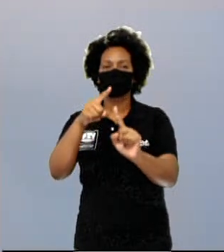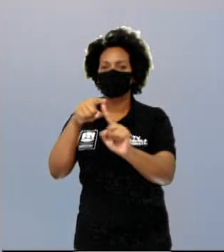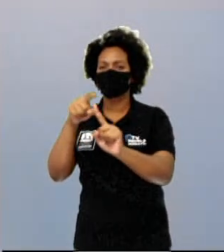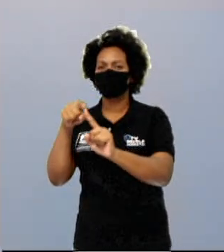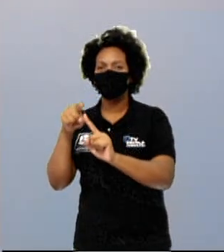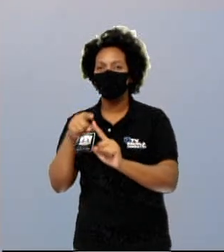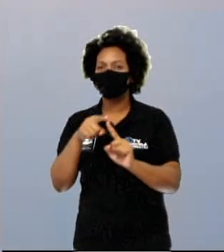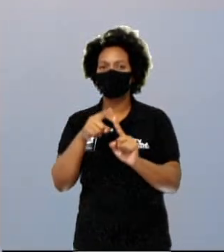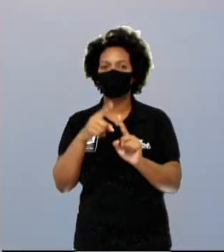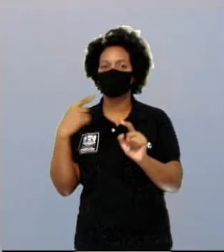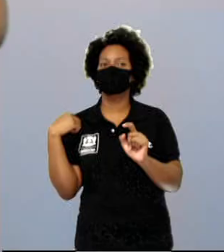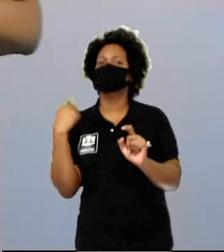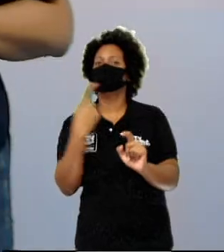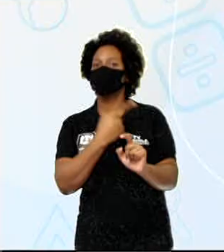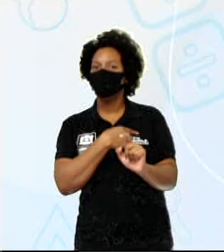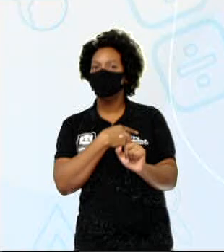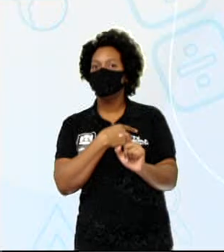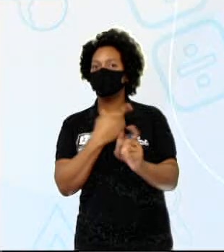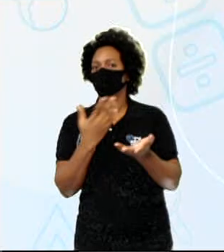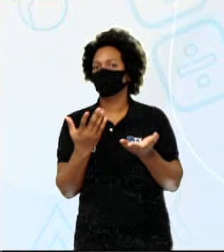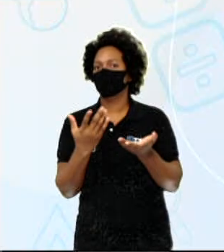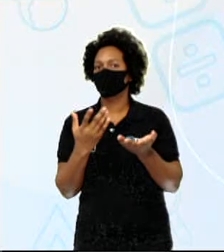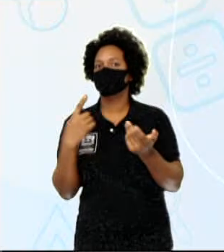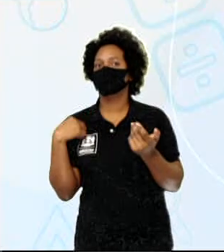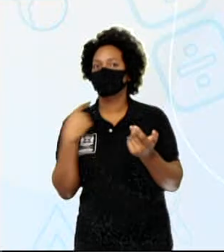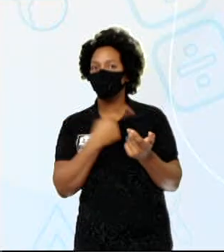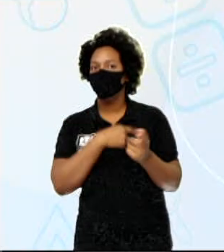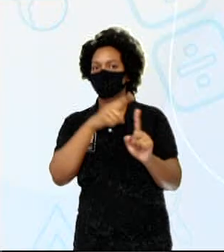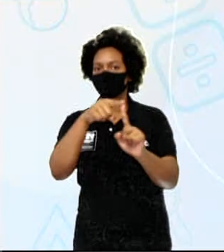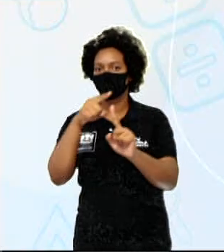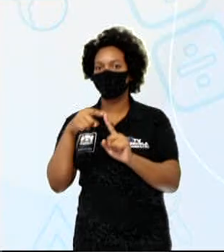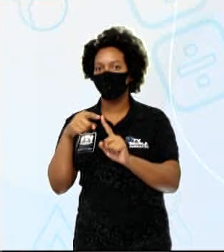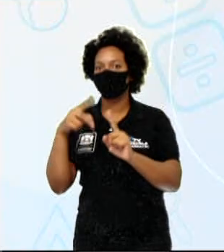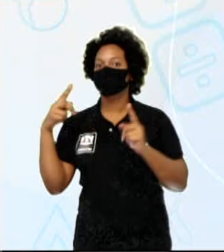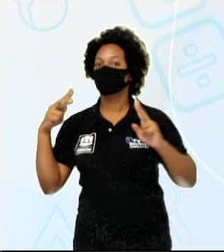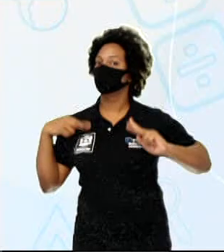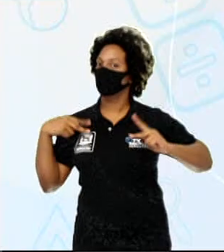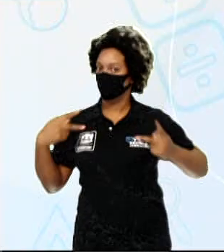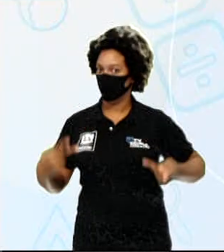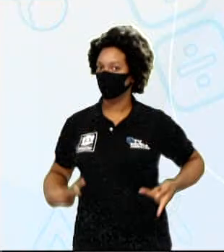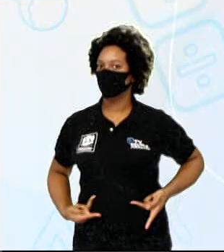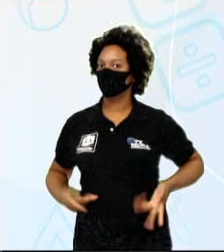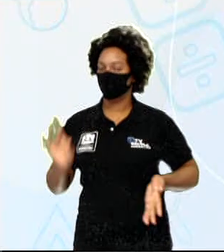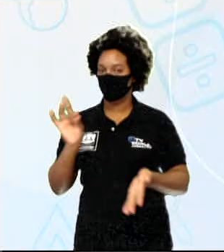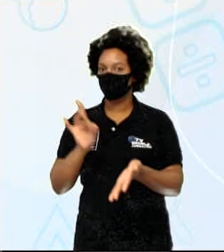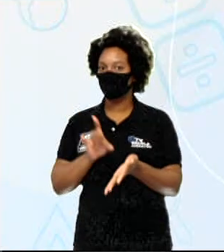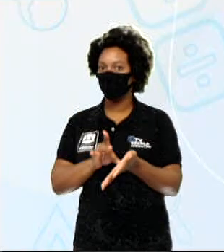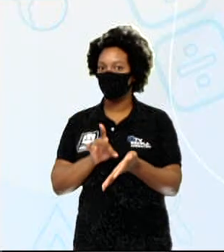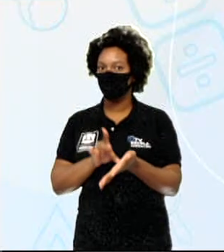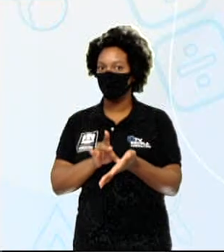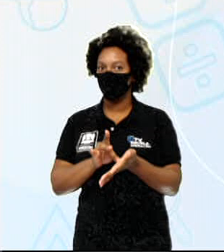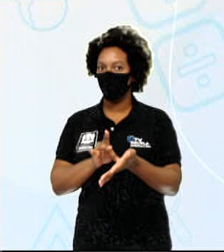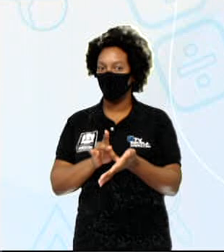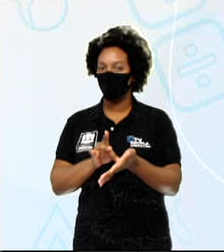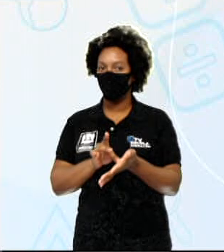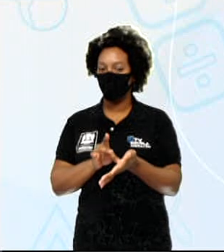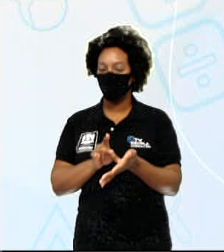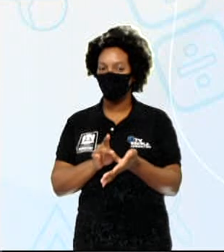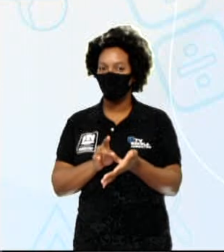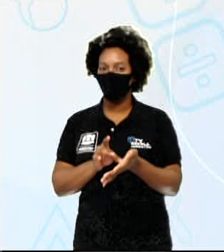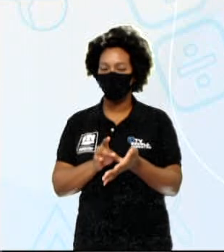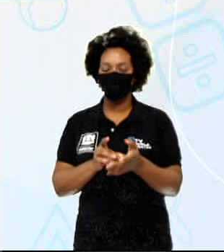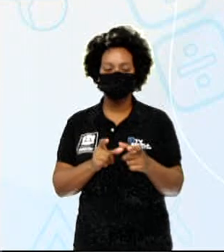a espécie da qual fazemos parte? Nós somos homo sapiens. Onde tudo